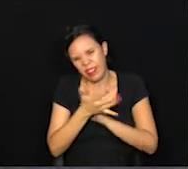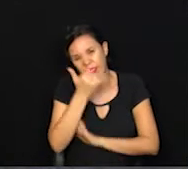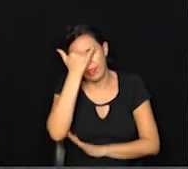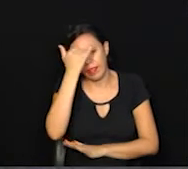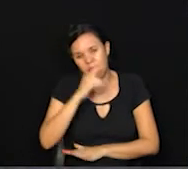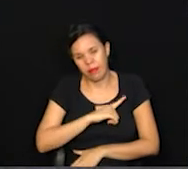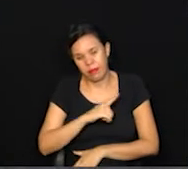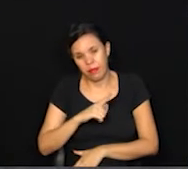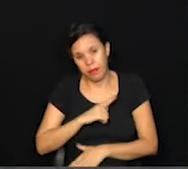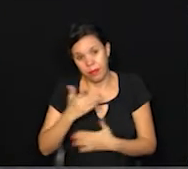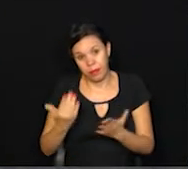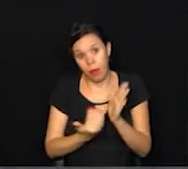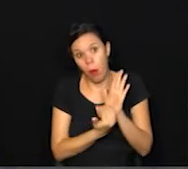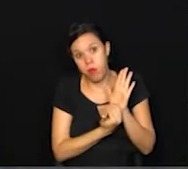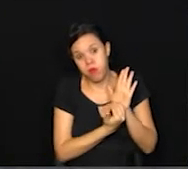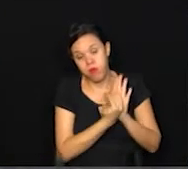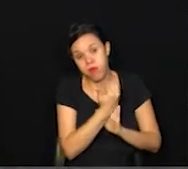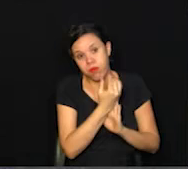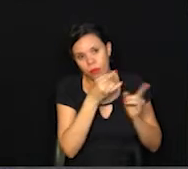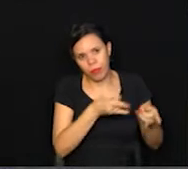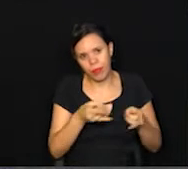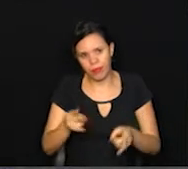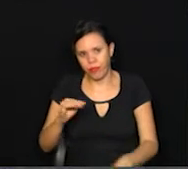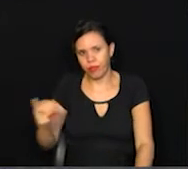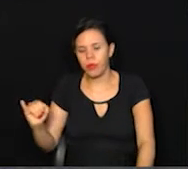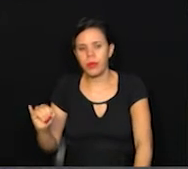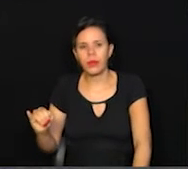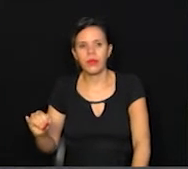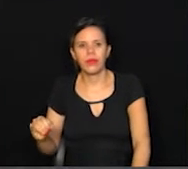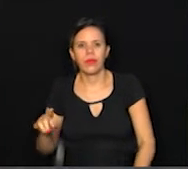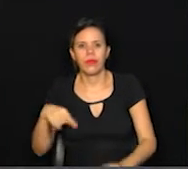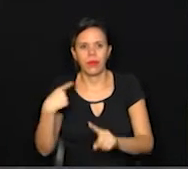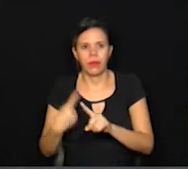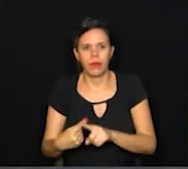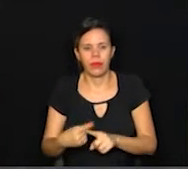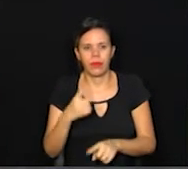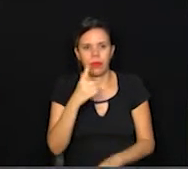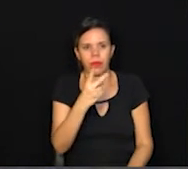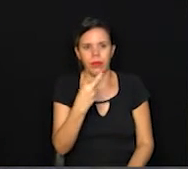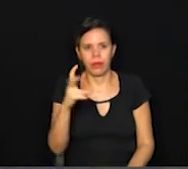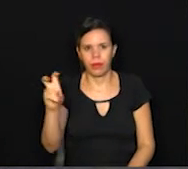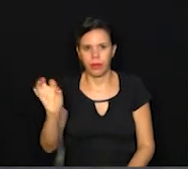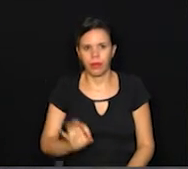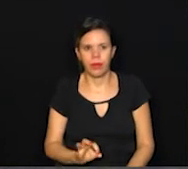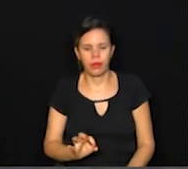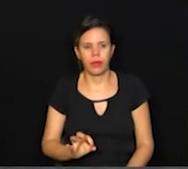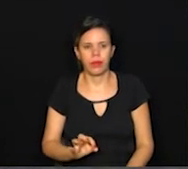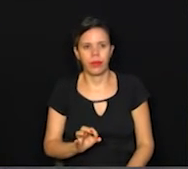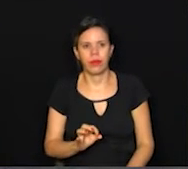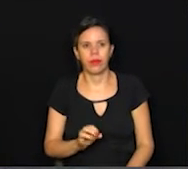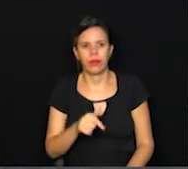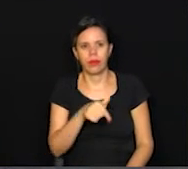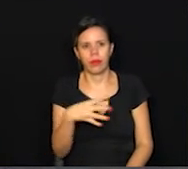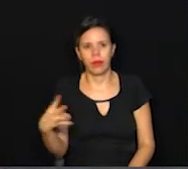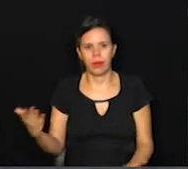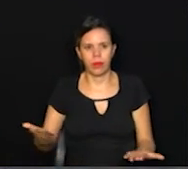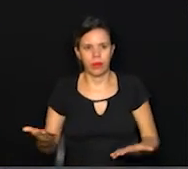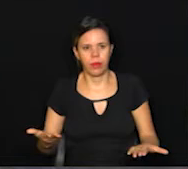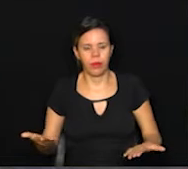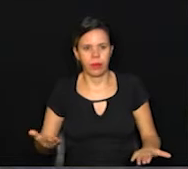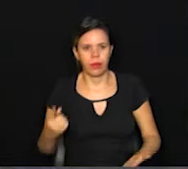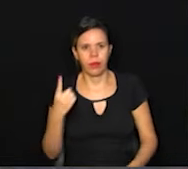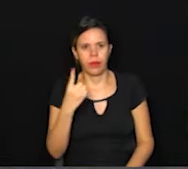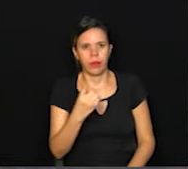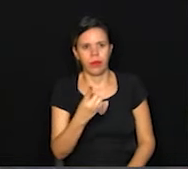nós tivemos que aumentar o número de leitos de UTI mais de 125%. Saímos de 74 e hoje estamos com